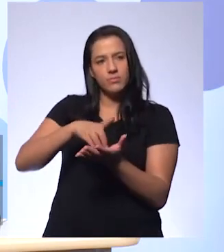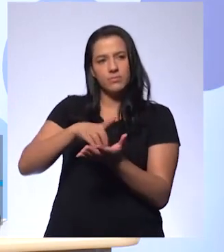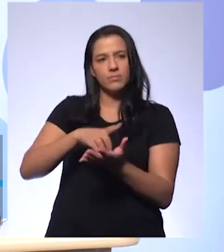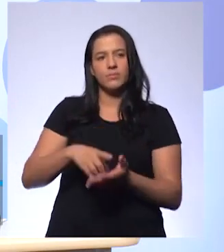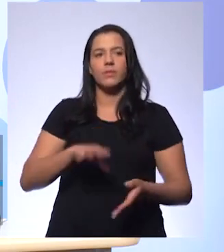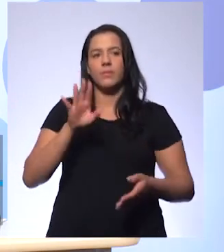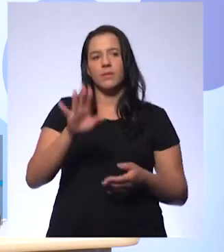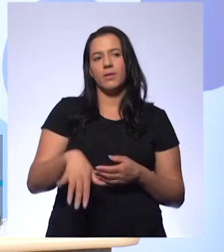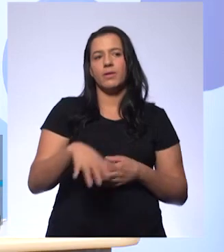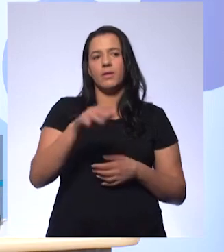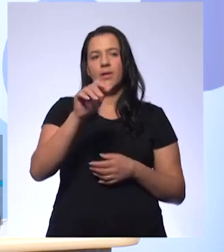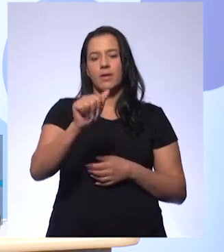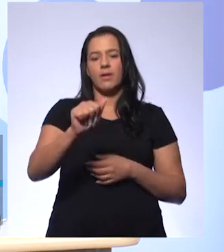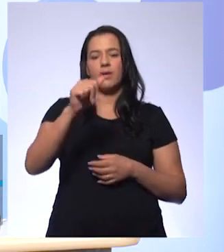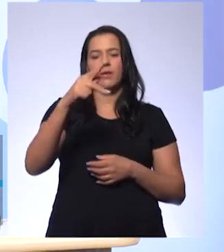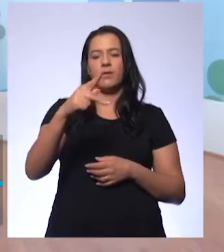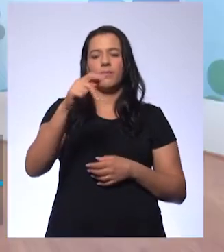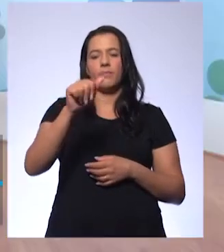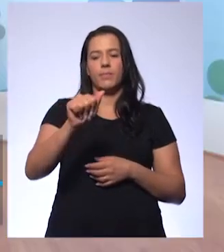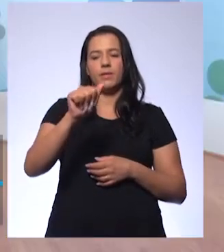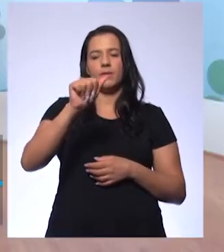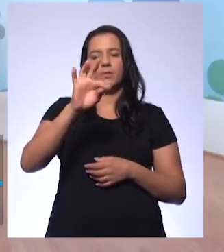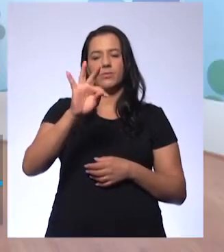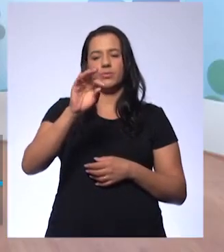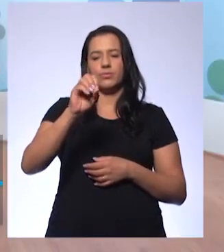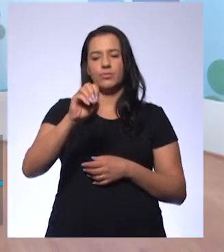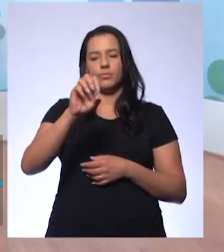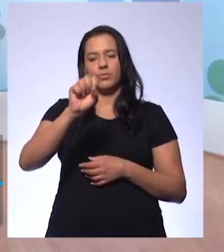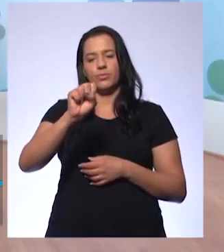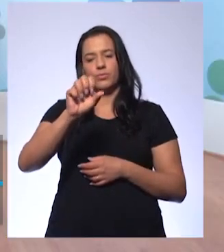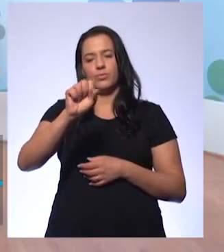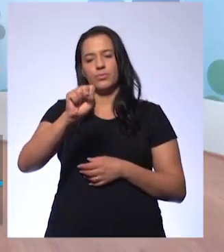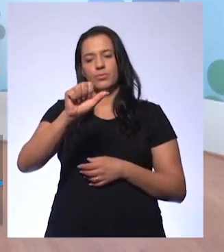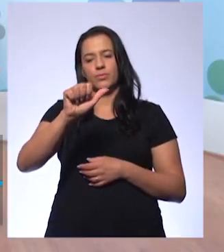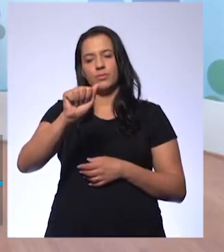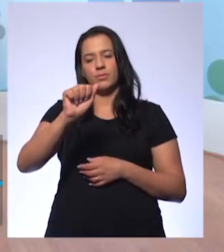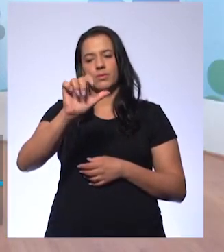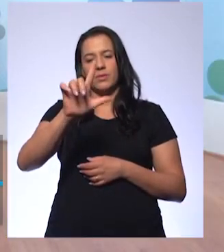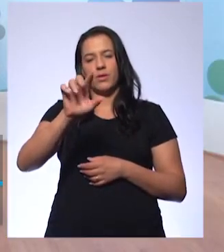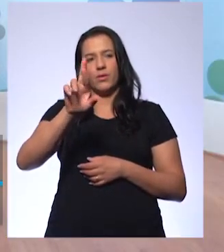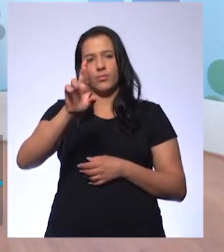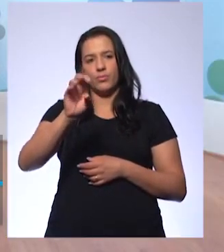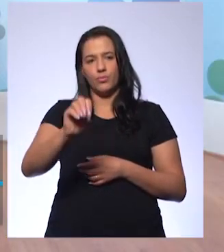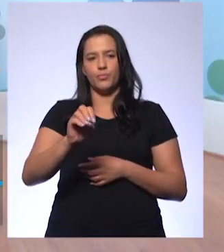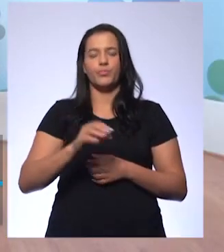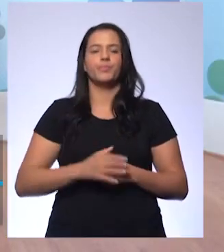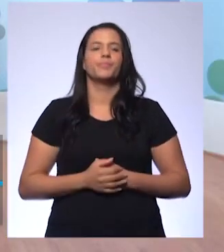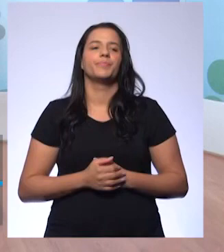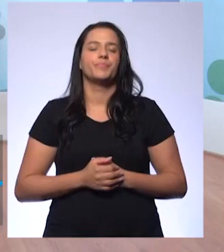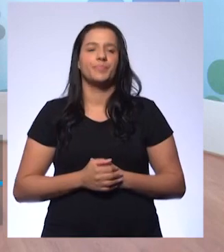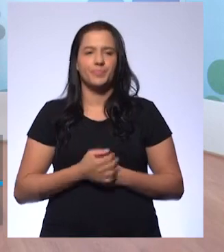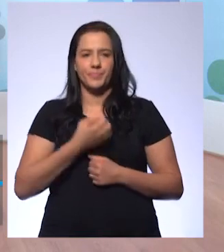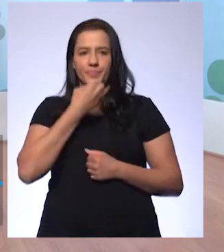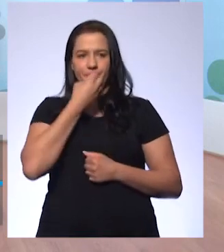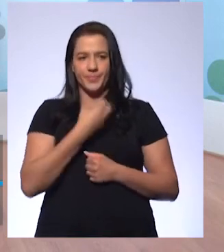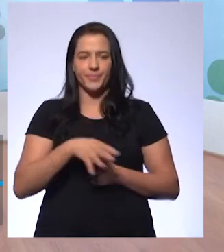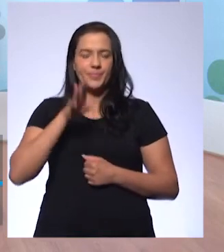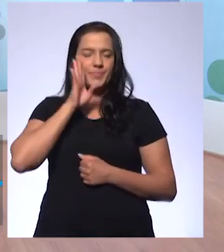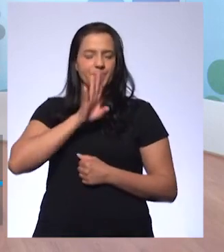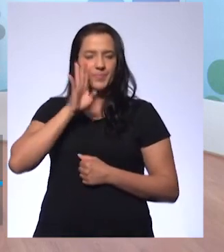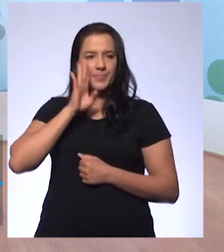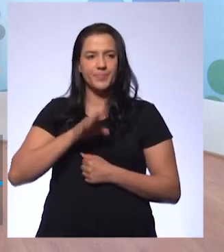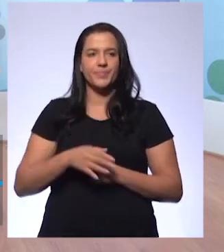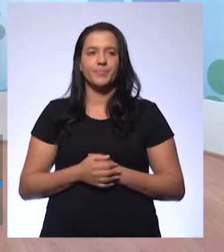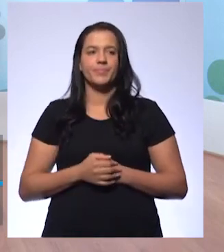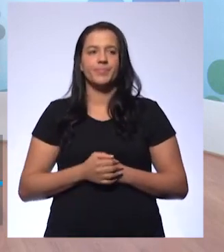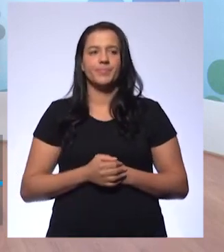apatossauro. Aê! Obrigado. Olha aí, tá vendo? Gosto assim, de perguntar e o cara ir lá e responder. O pessoal participa mesmo.